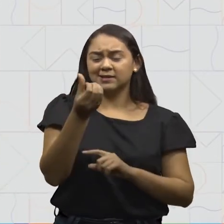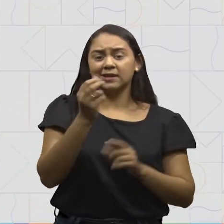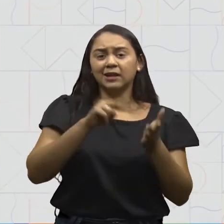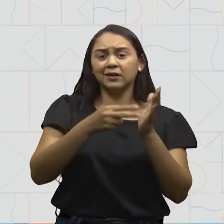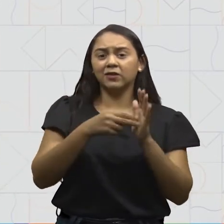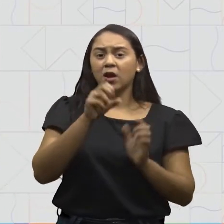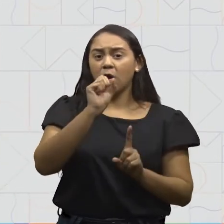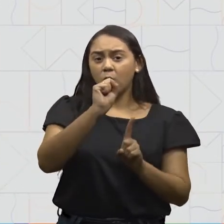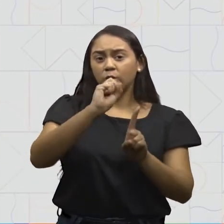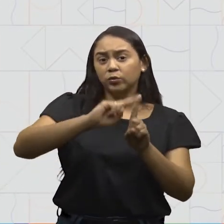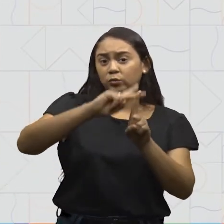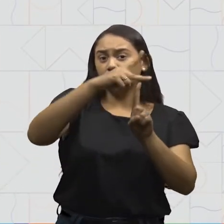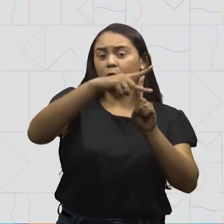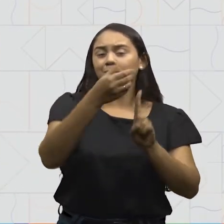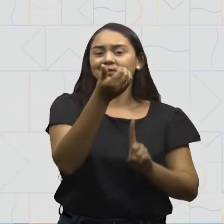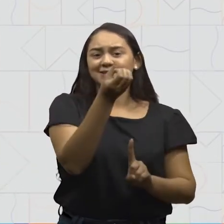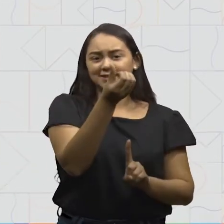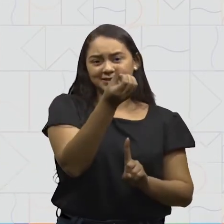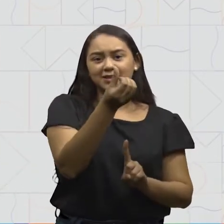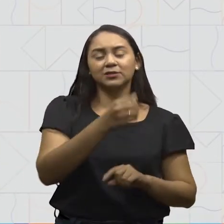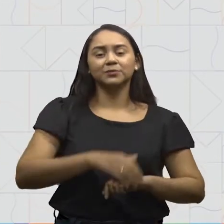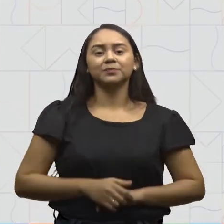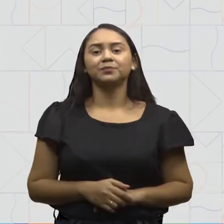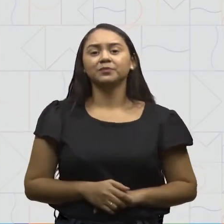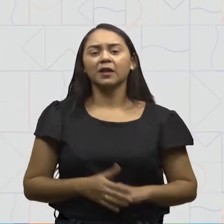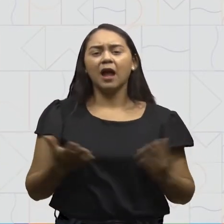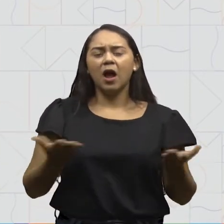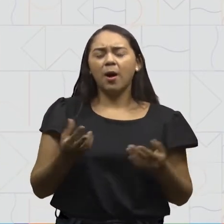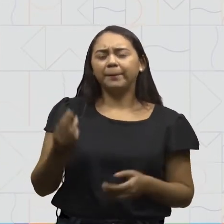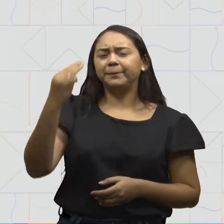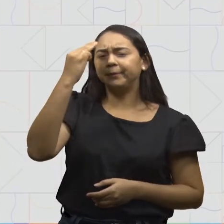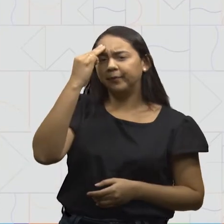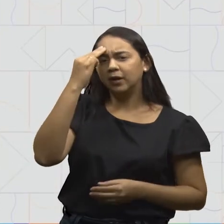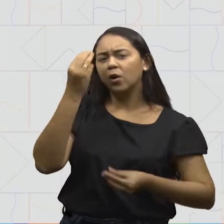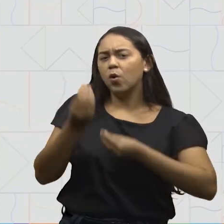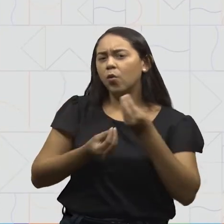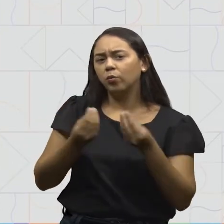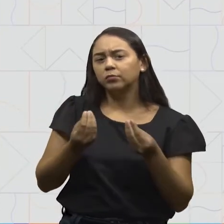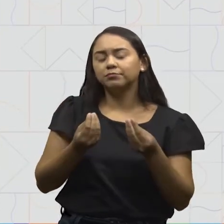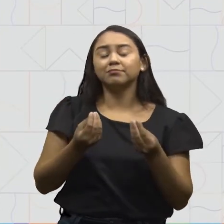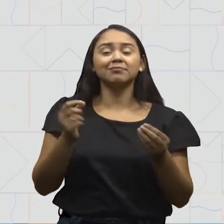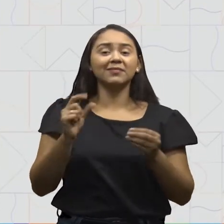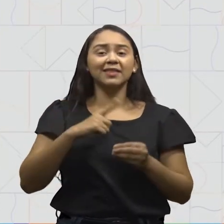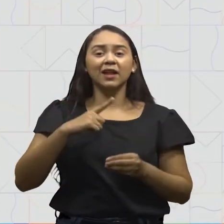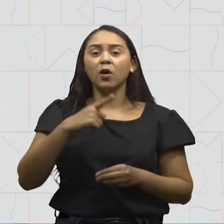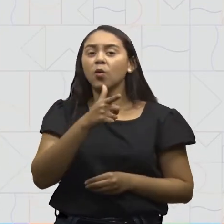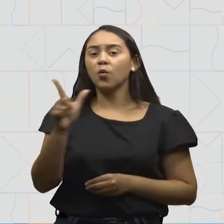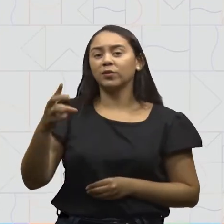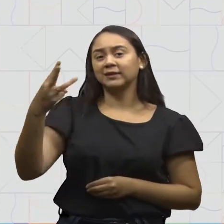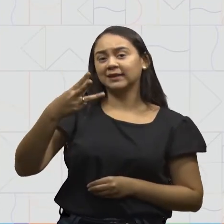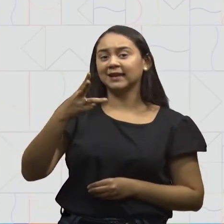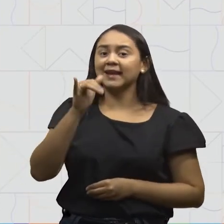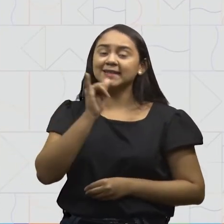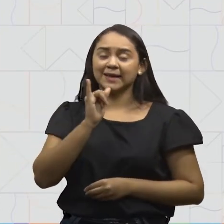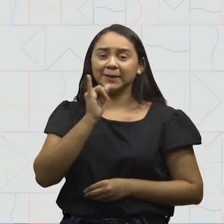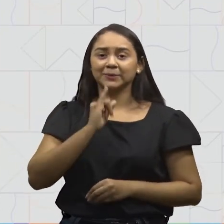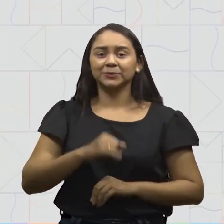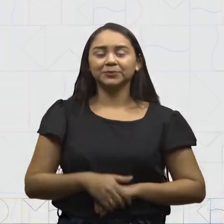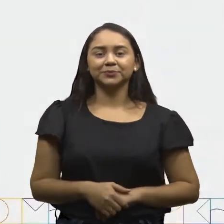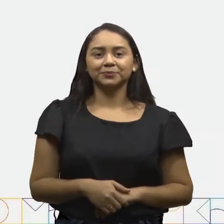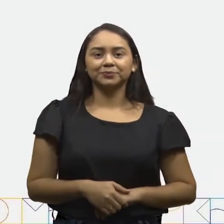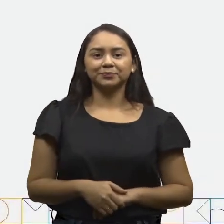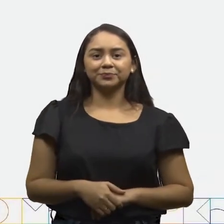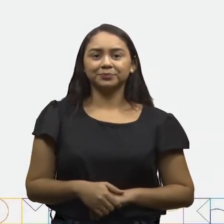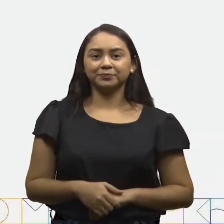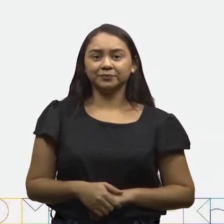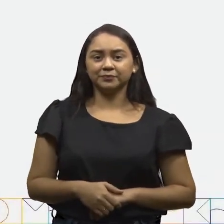é o dobro de 8. Para fixar o nosso aprendizado, vem aí o terceiro probleminha.